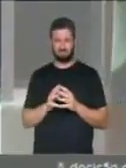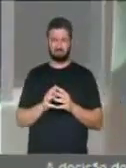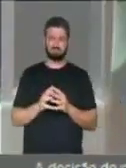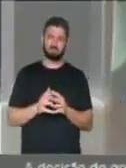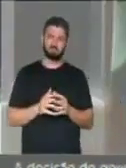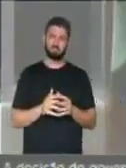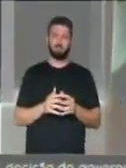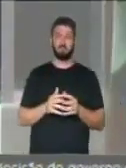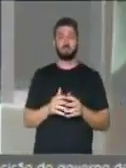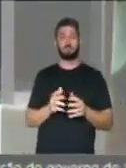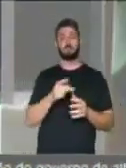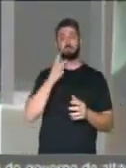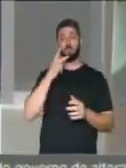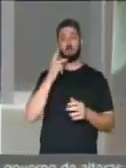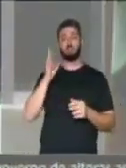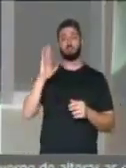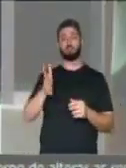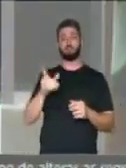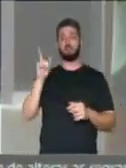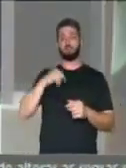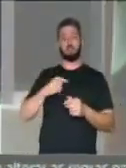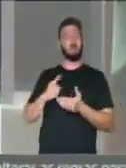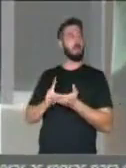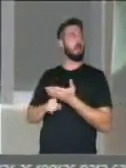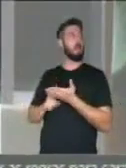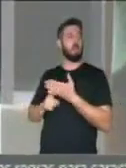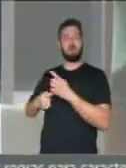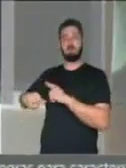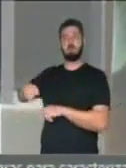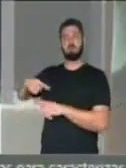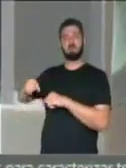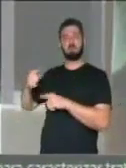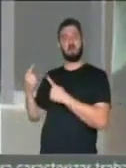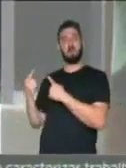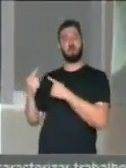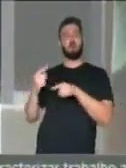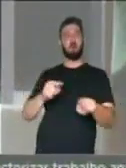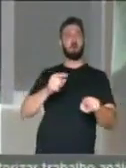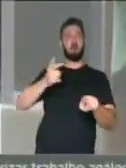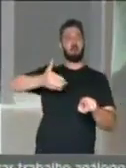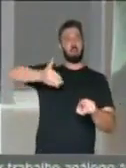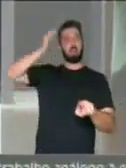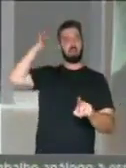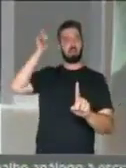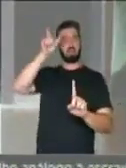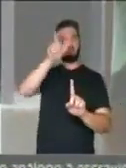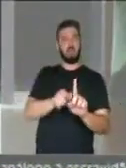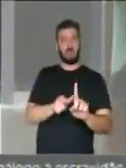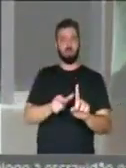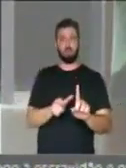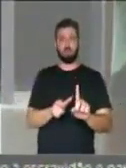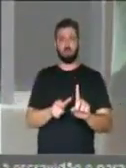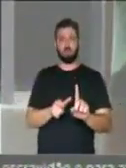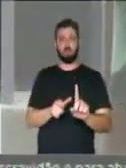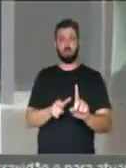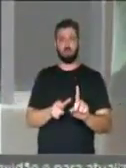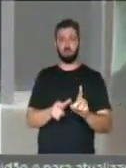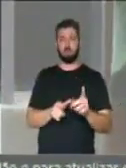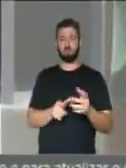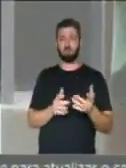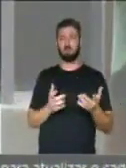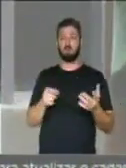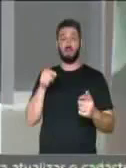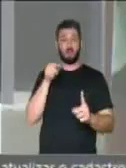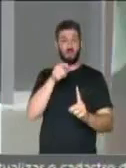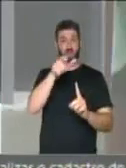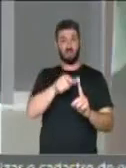disse que é uma grande conspiração e um complô que estão fazendo contra ele, que